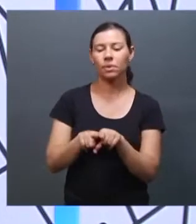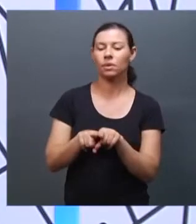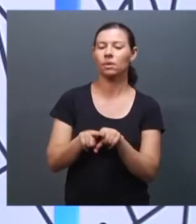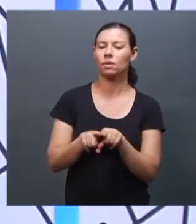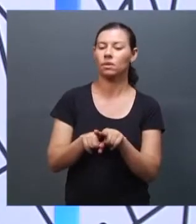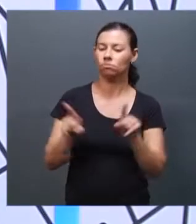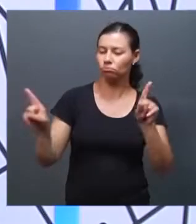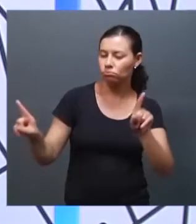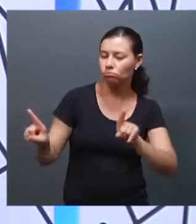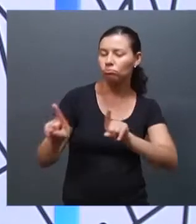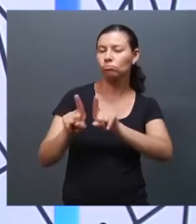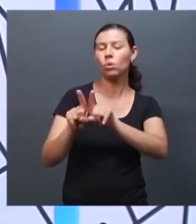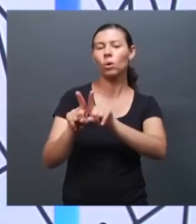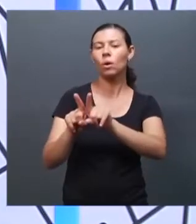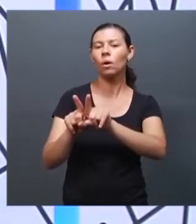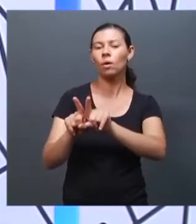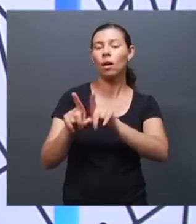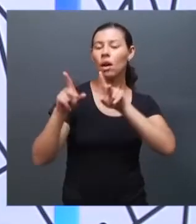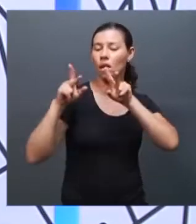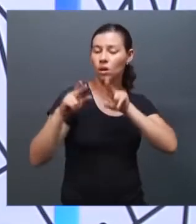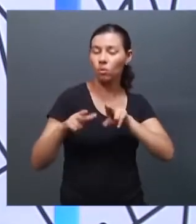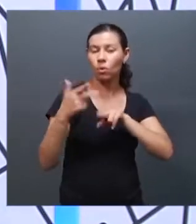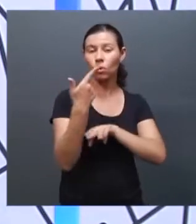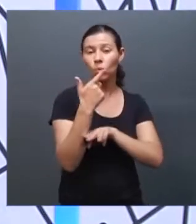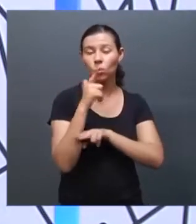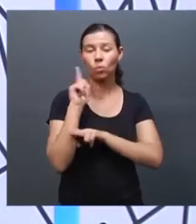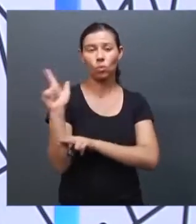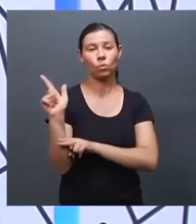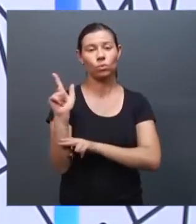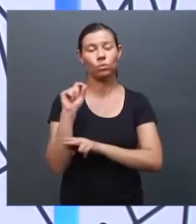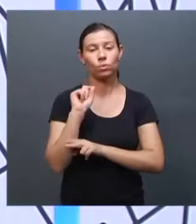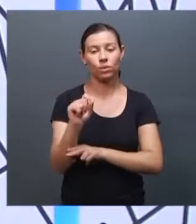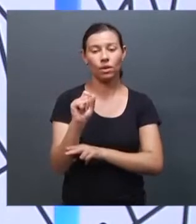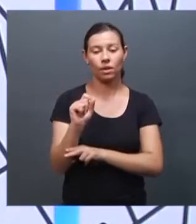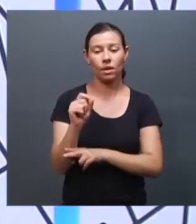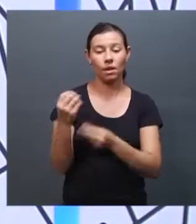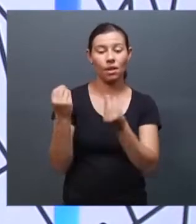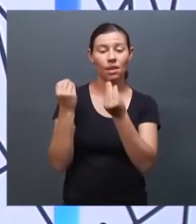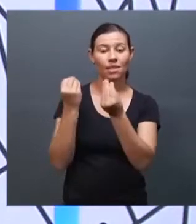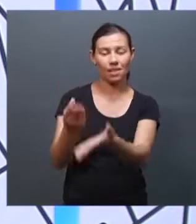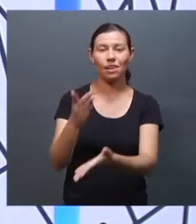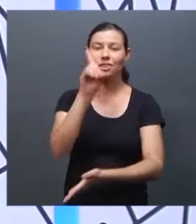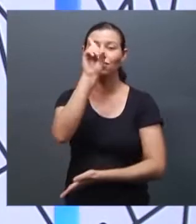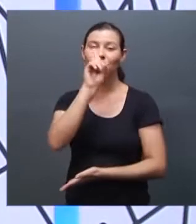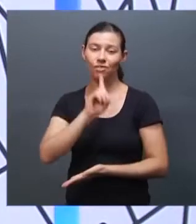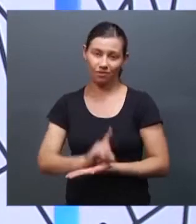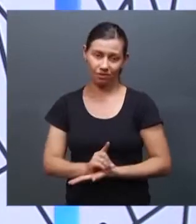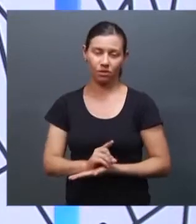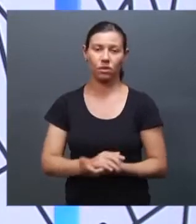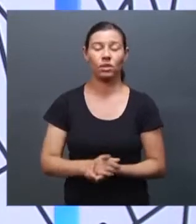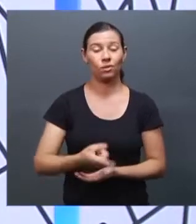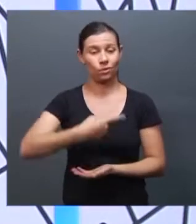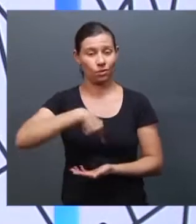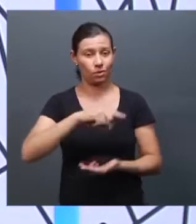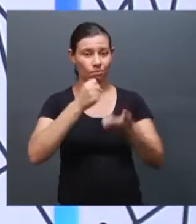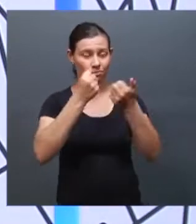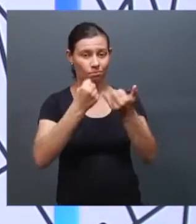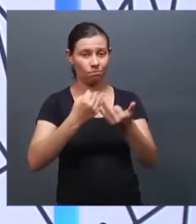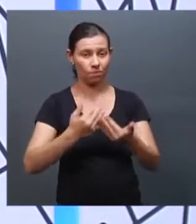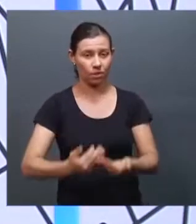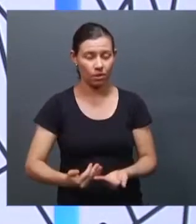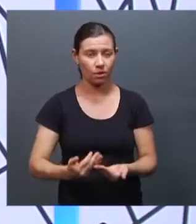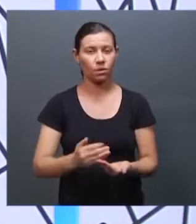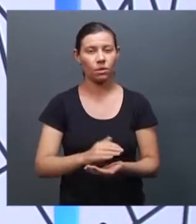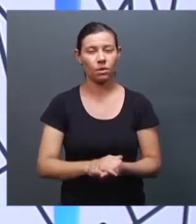legítimos quanto qualquer outro, você dá potência de vida para as pessoas. Então, é disso que nós estamos falando quando a gente